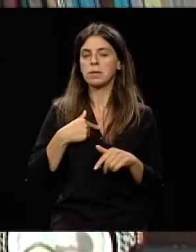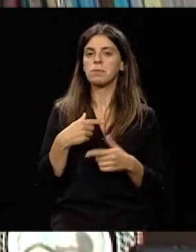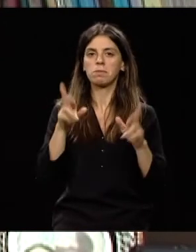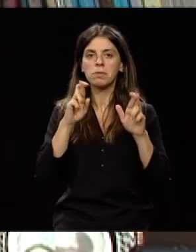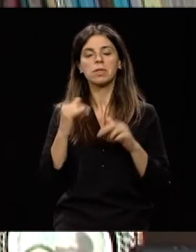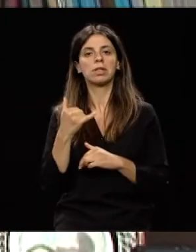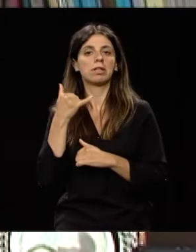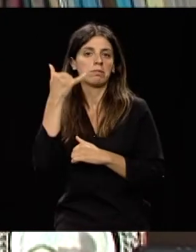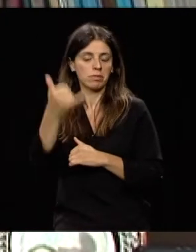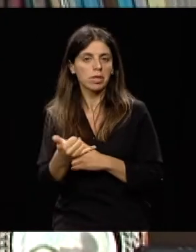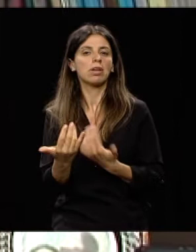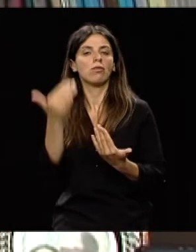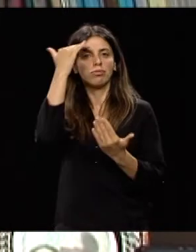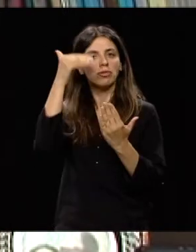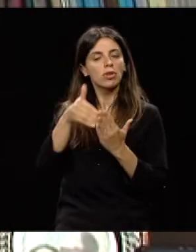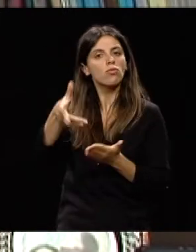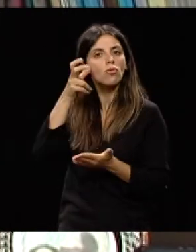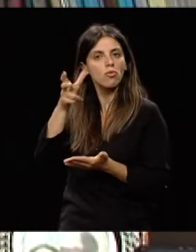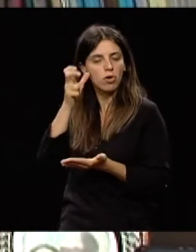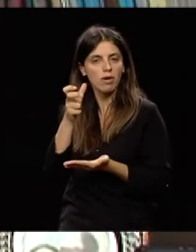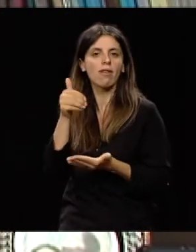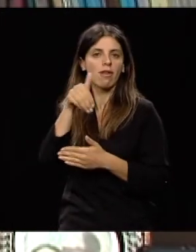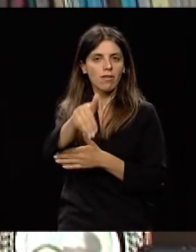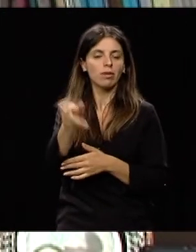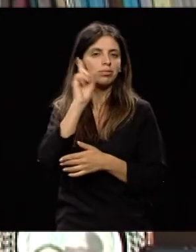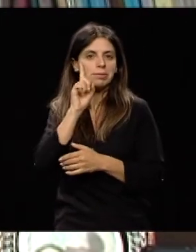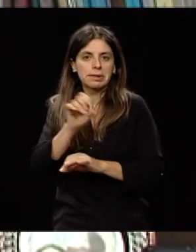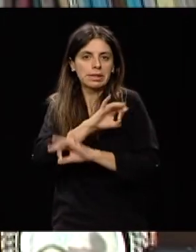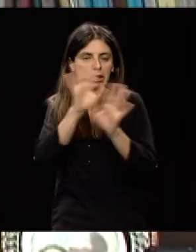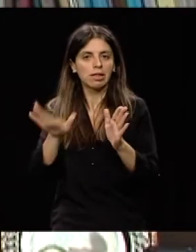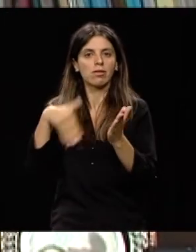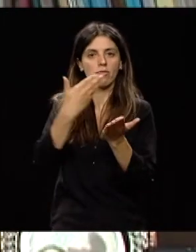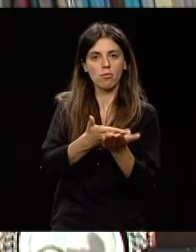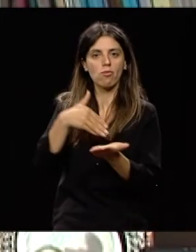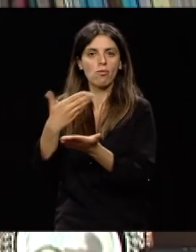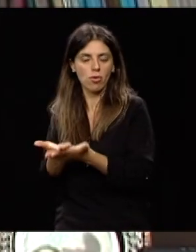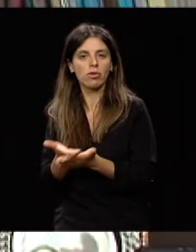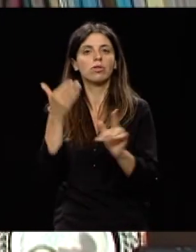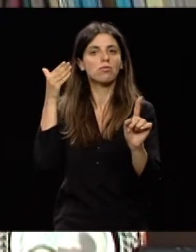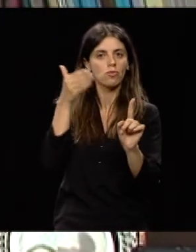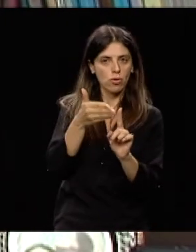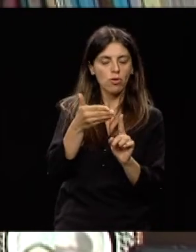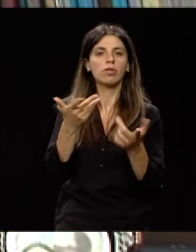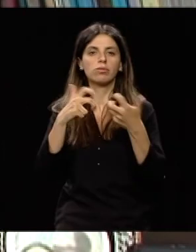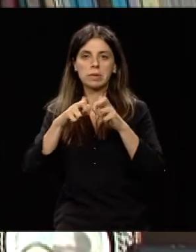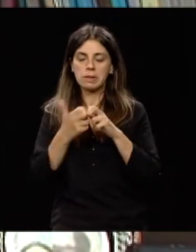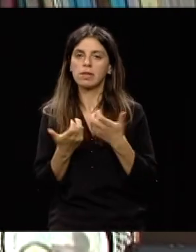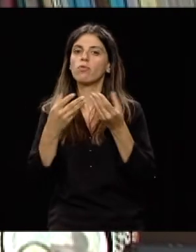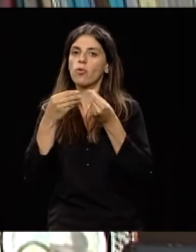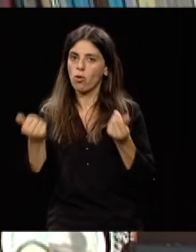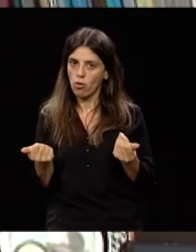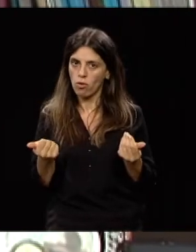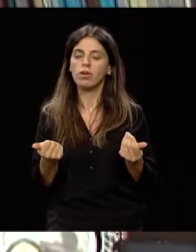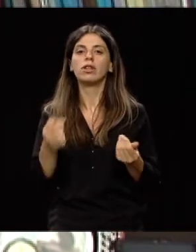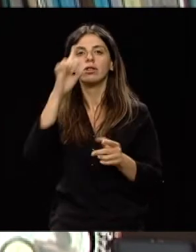ouvir as conclusões que serão, com certeza, conclusões importantes, oportunas e contributos decisivos para a resolução de problemas e para melhorar aquilo